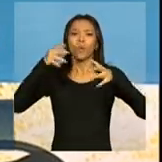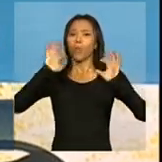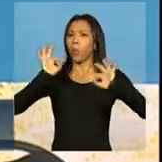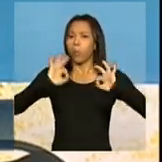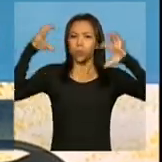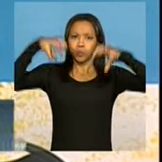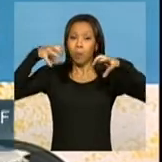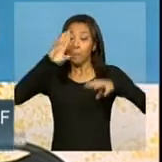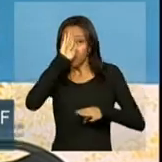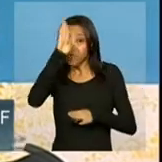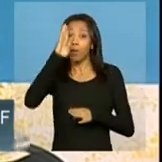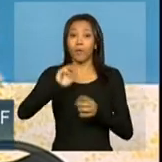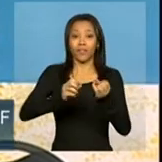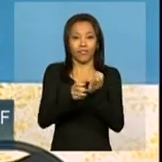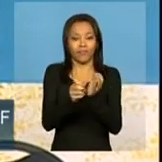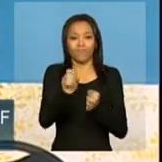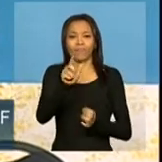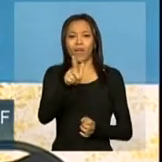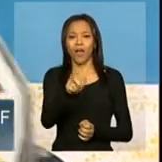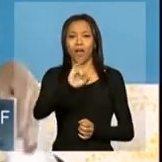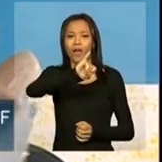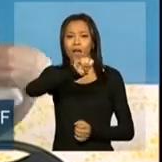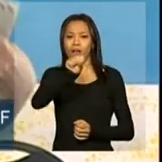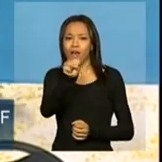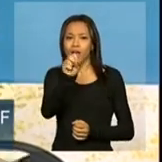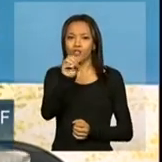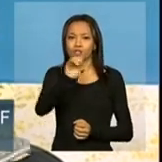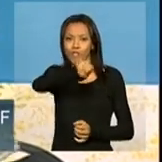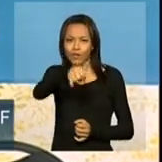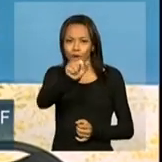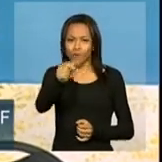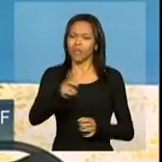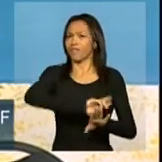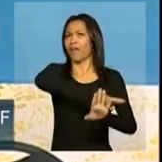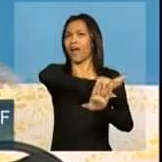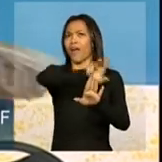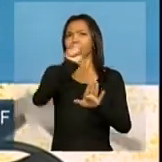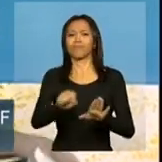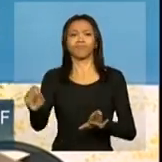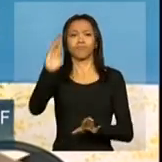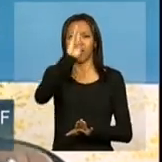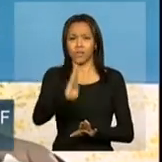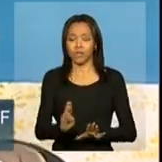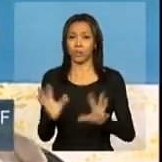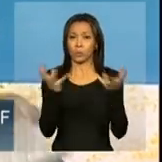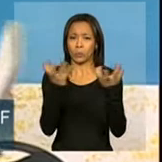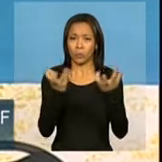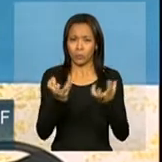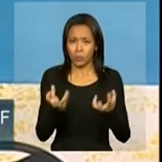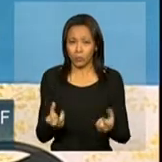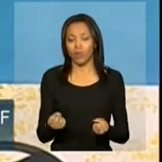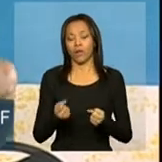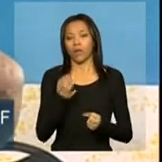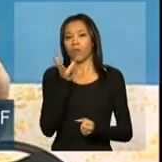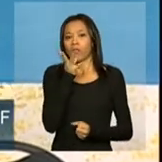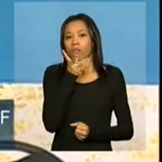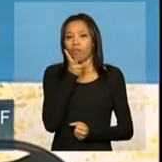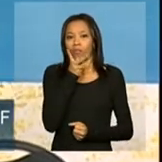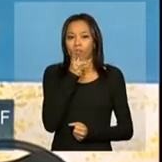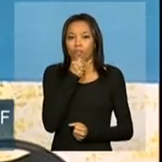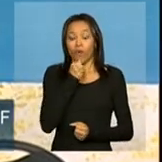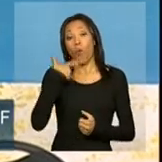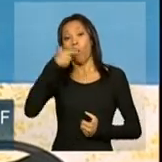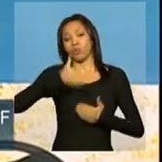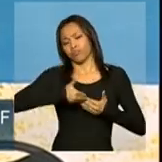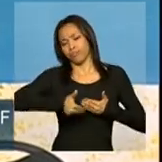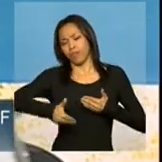a soja. Mas é claro que a colheita varia em várias regiões do país, tem lugares onde a estiagem é muito longa, outros lugares tem vários períodos